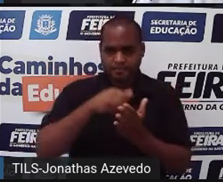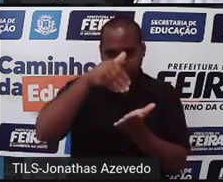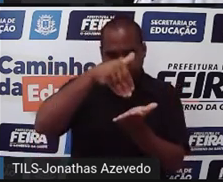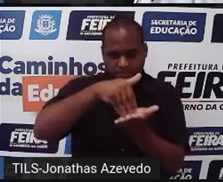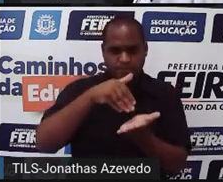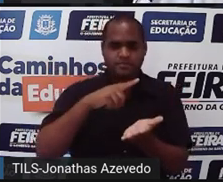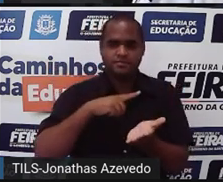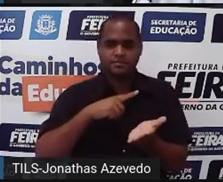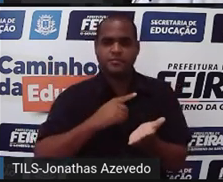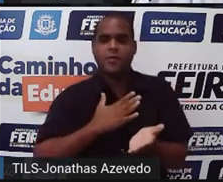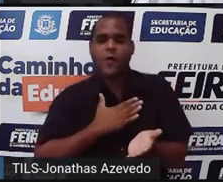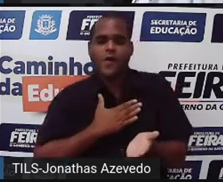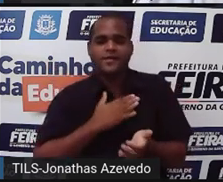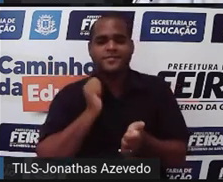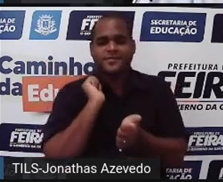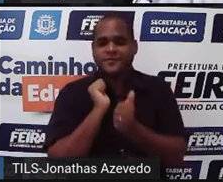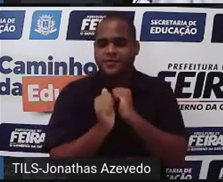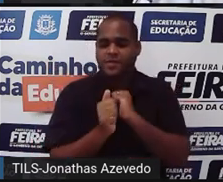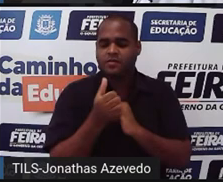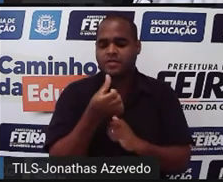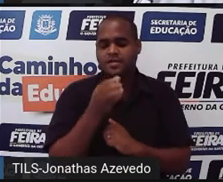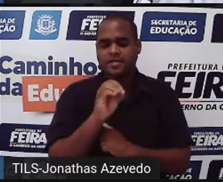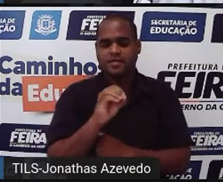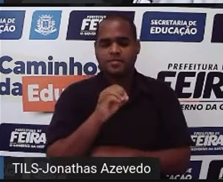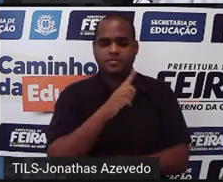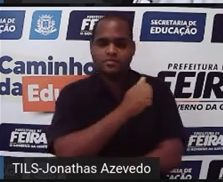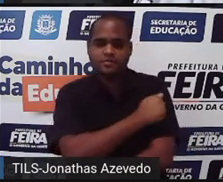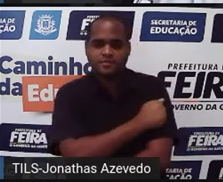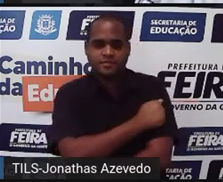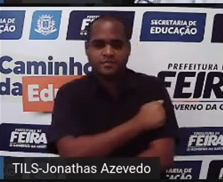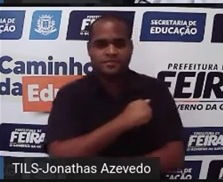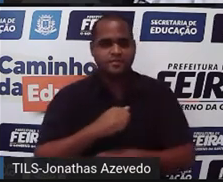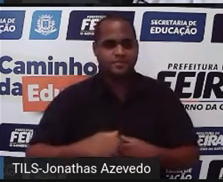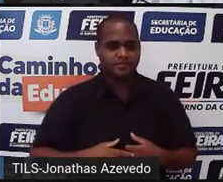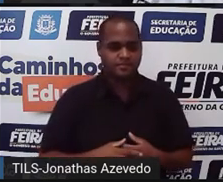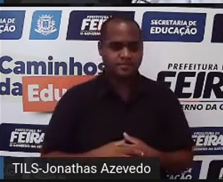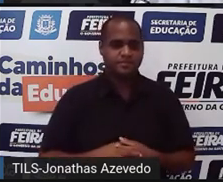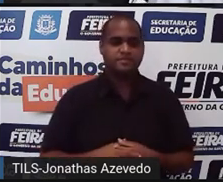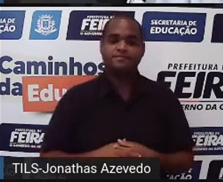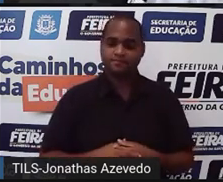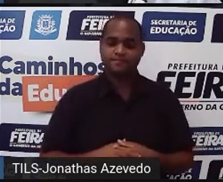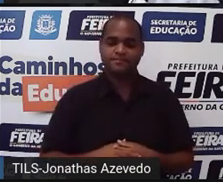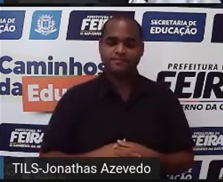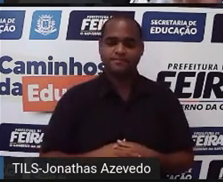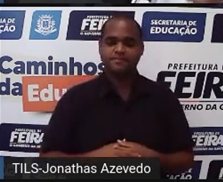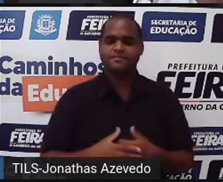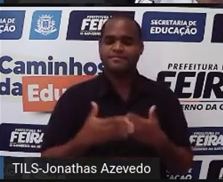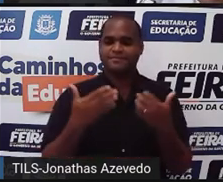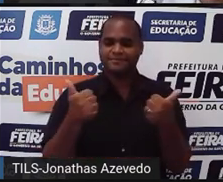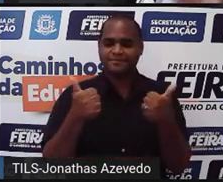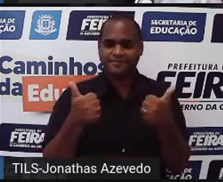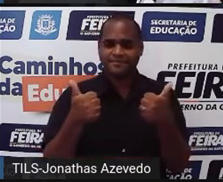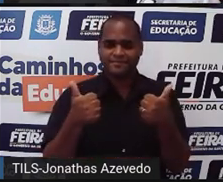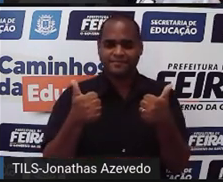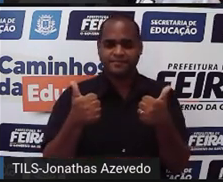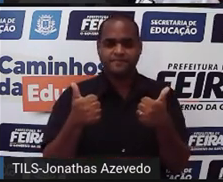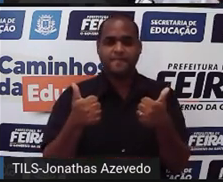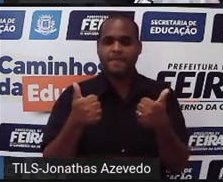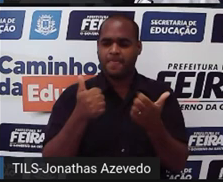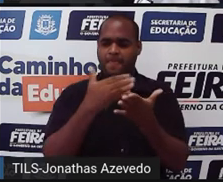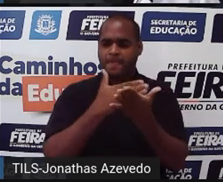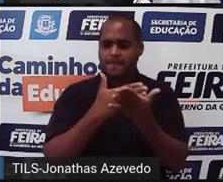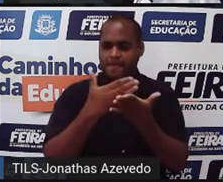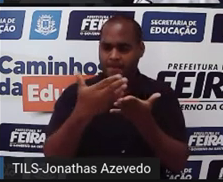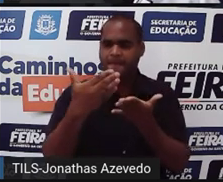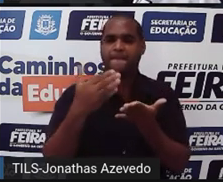gostam de futebol sessenta alunos tá? Mas beleza vamos agora fazer